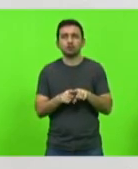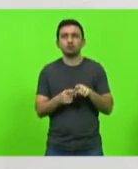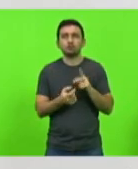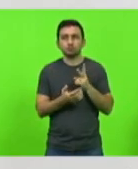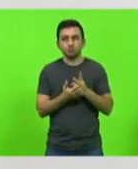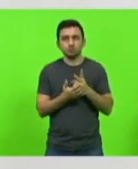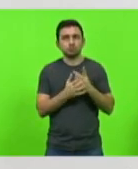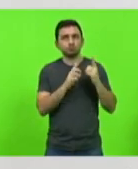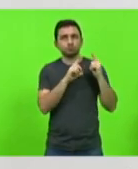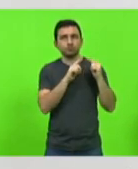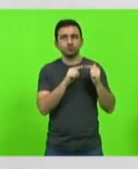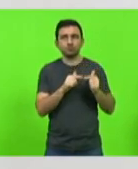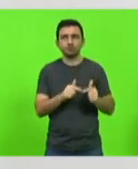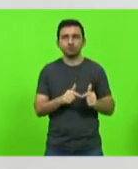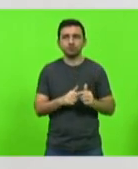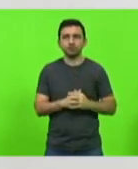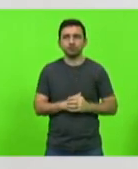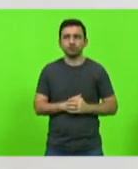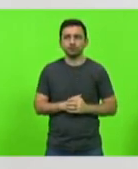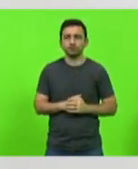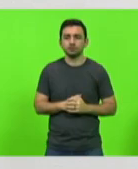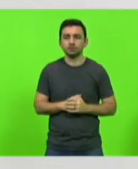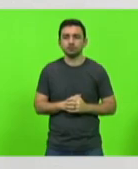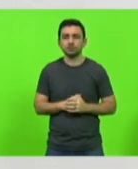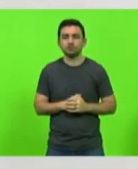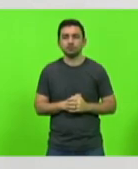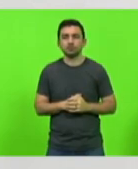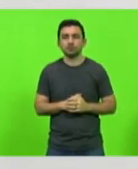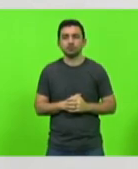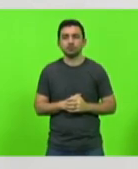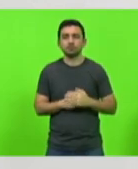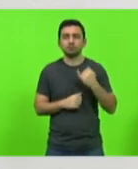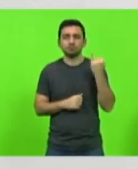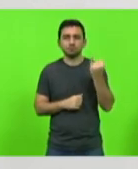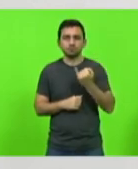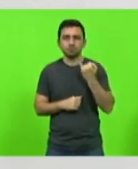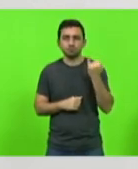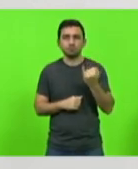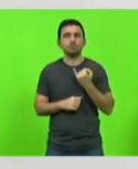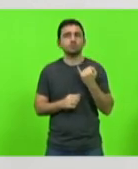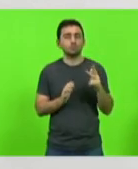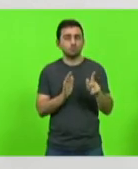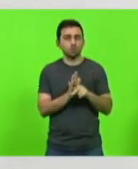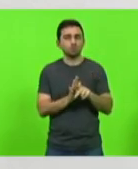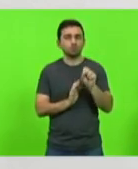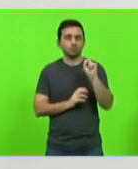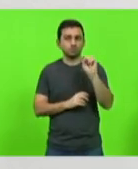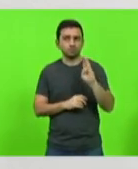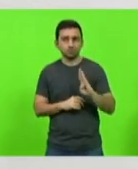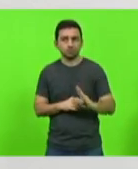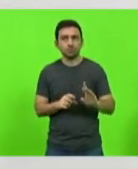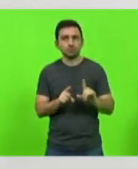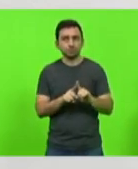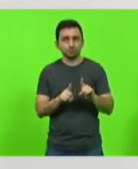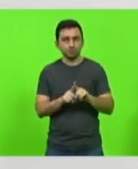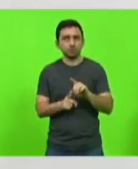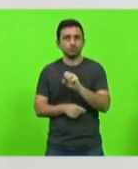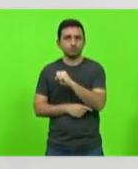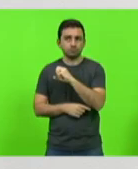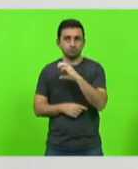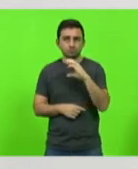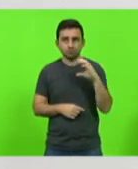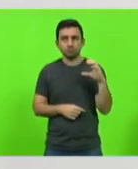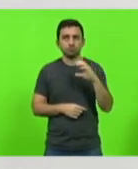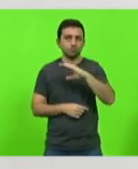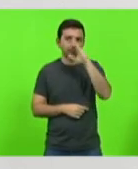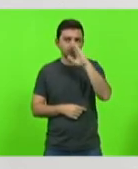tradições que são muito importantes não só para São Bento do Sul mas para Santa Catarina para o